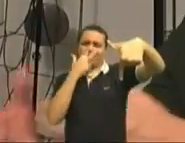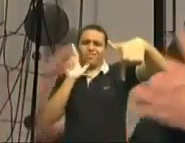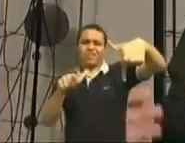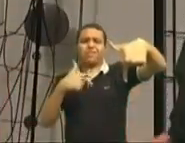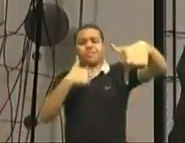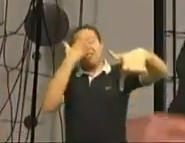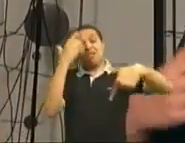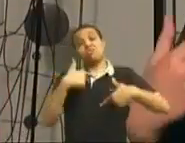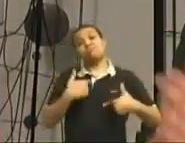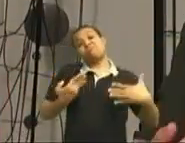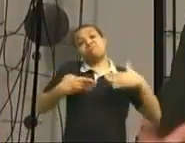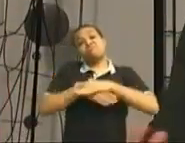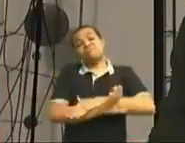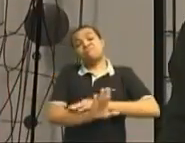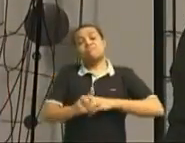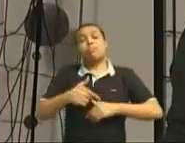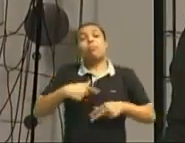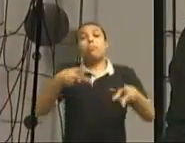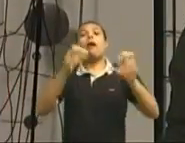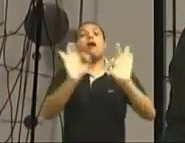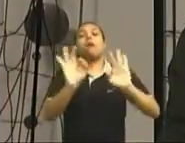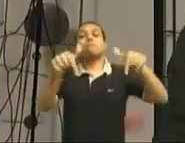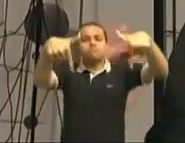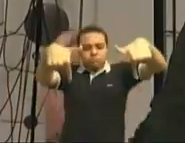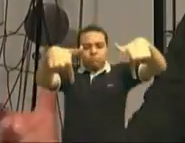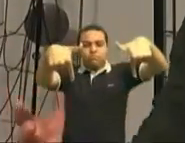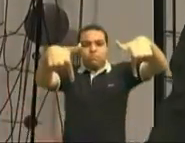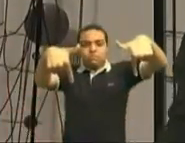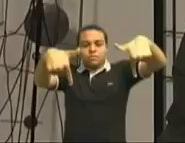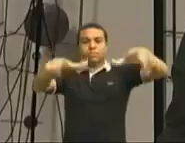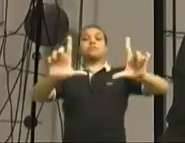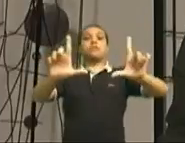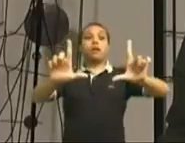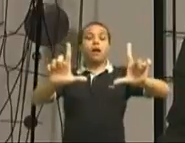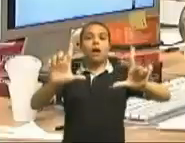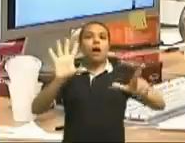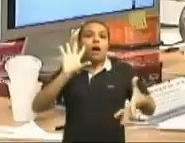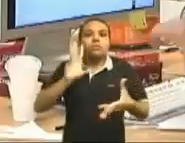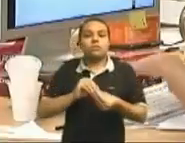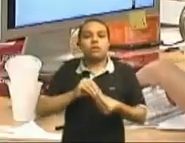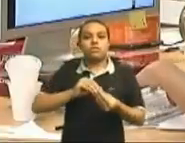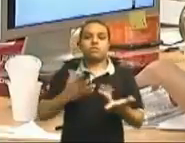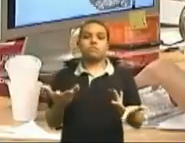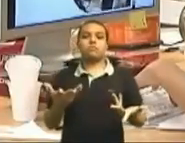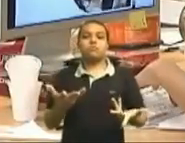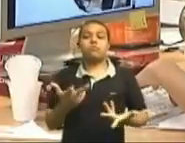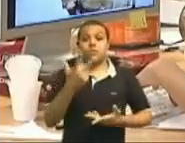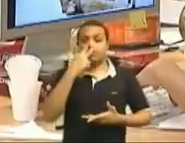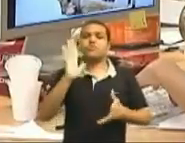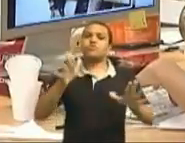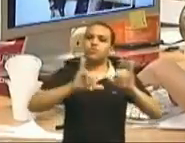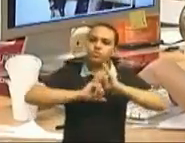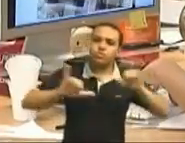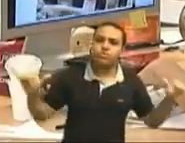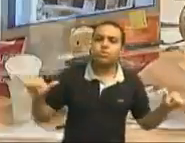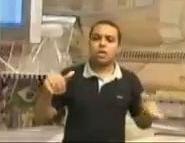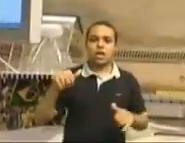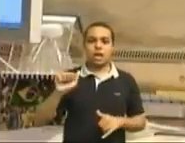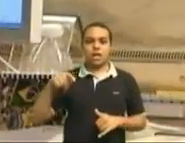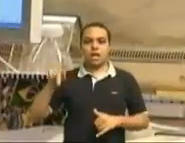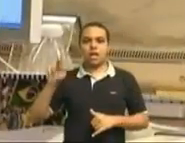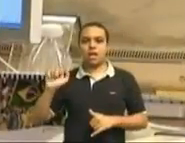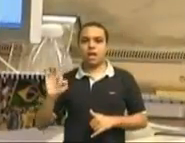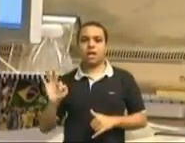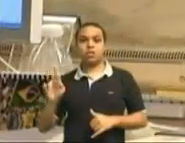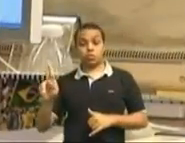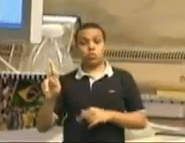conformismo em relação a isso. A gente usa um choque publicitário, vamos dizer. A gente estava criando alguns filmes para o Acatu. E